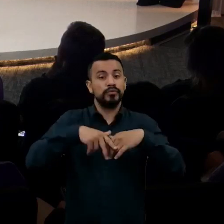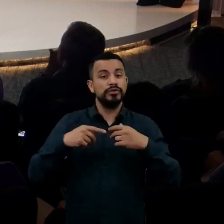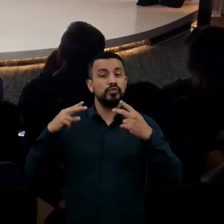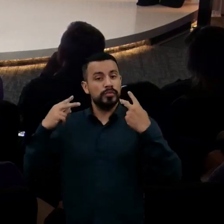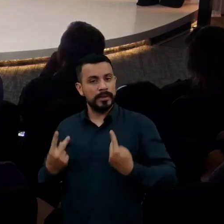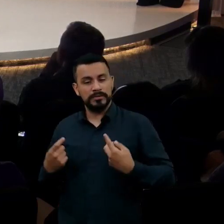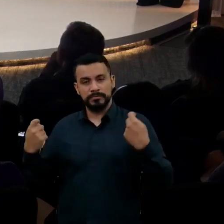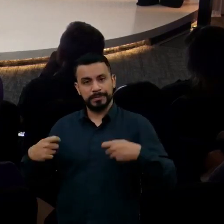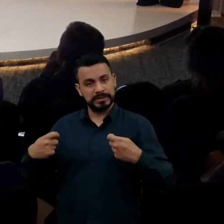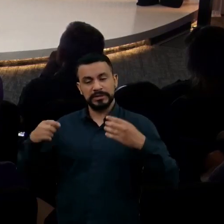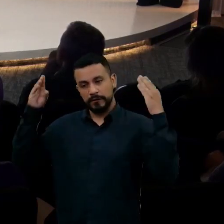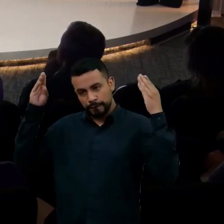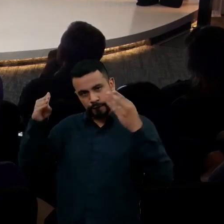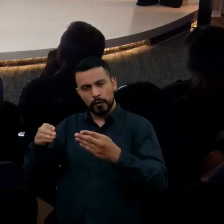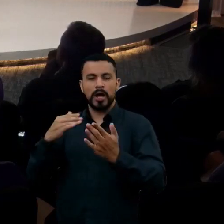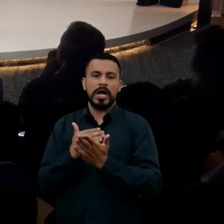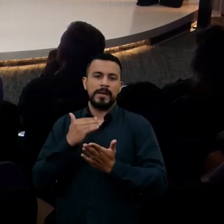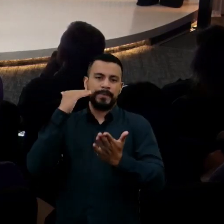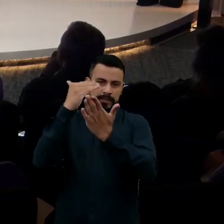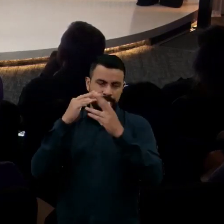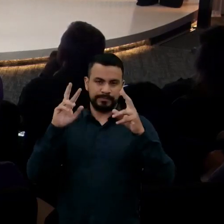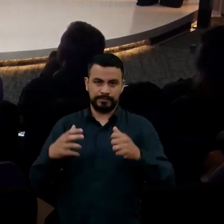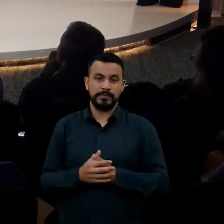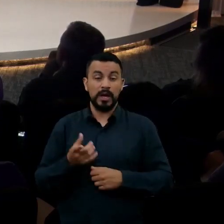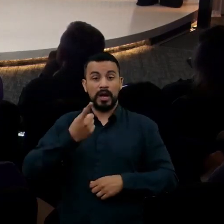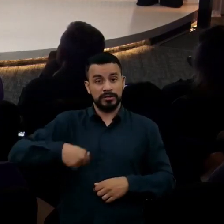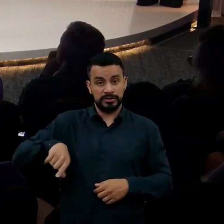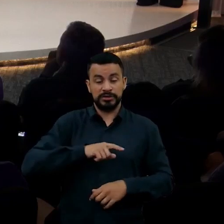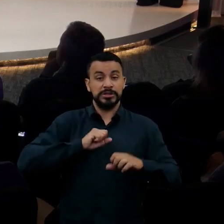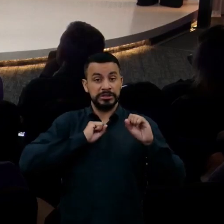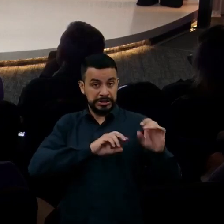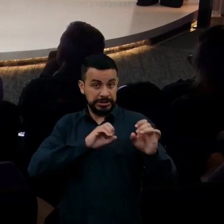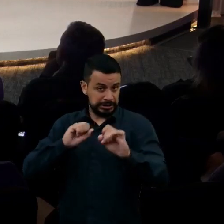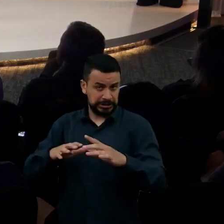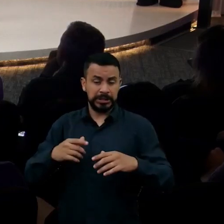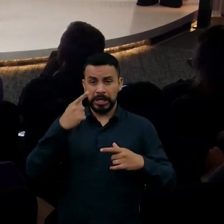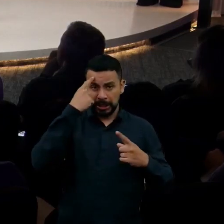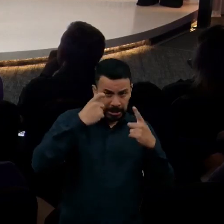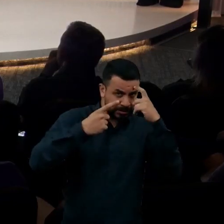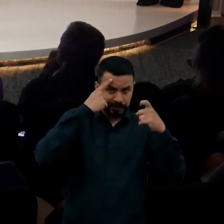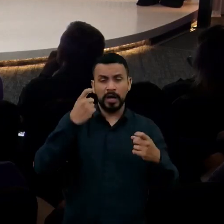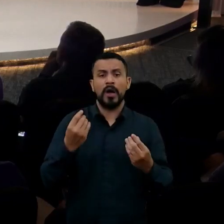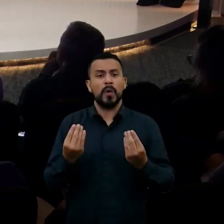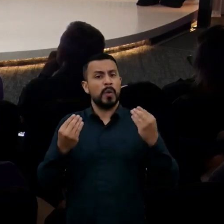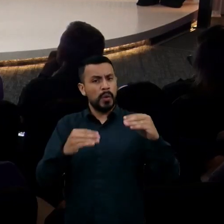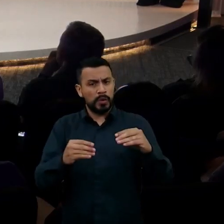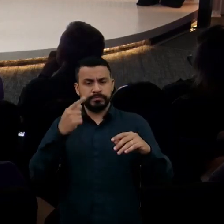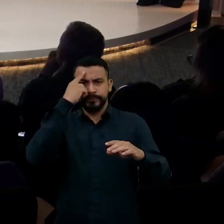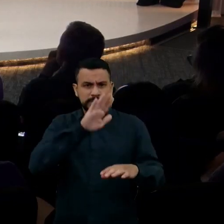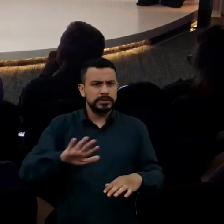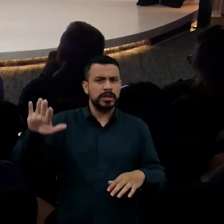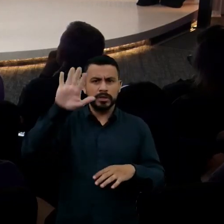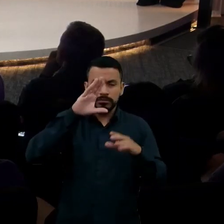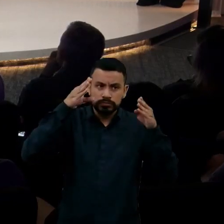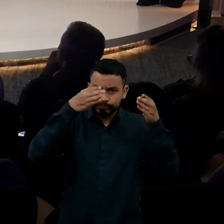focar mais nessa questão. Quando nós ensinamos criatividade, colocamos destaque na imaginação, isso é importante. É